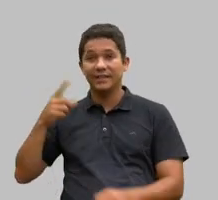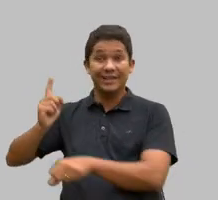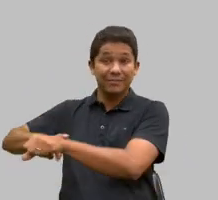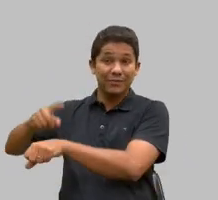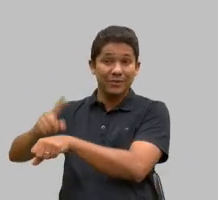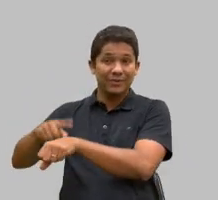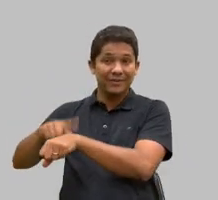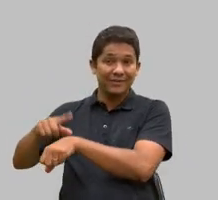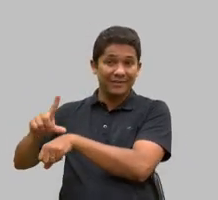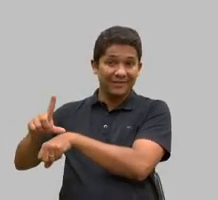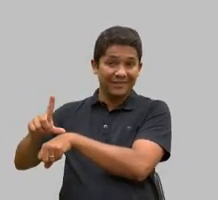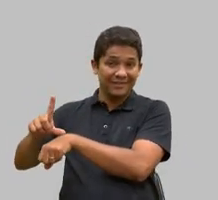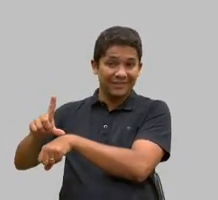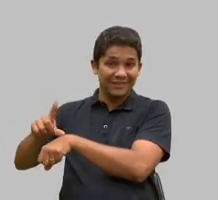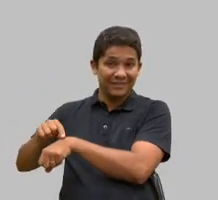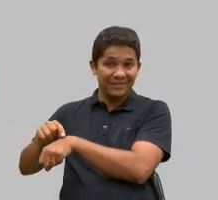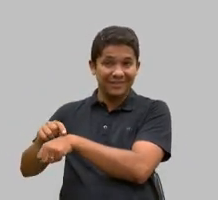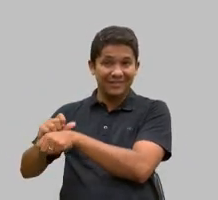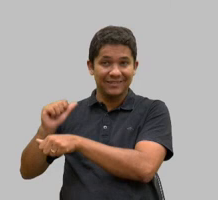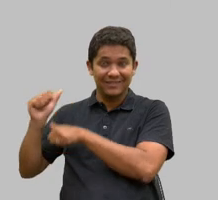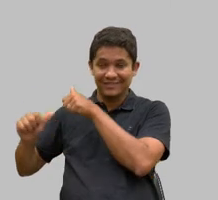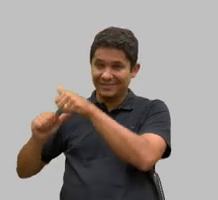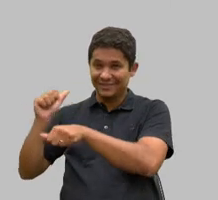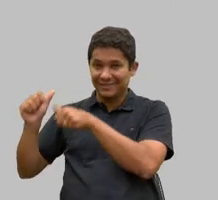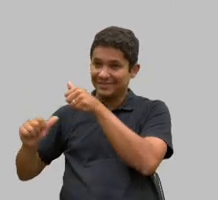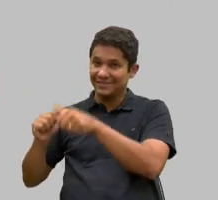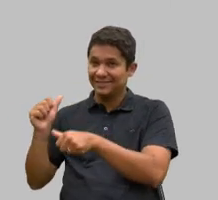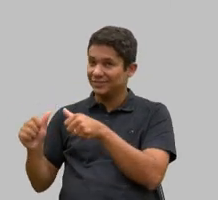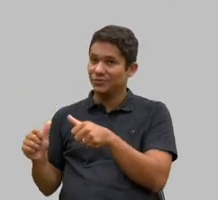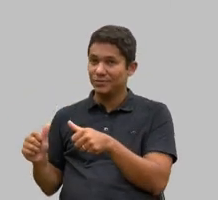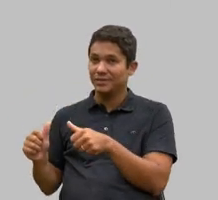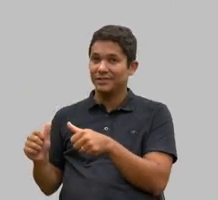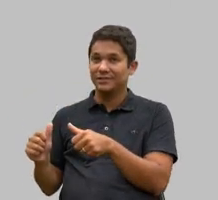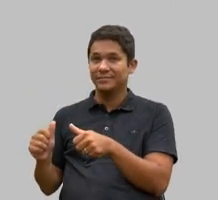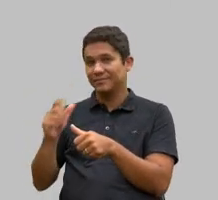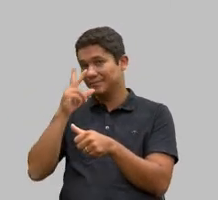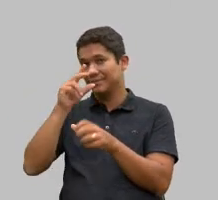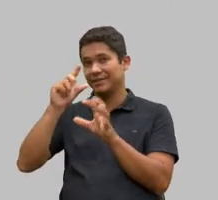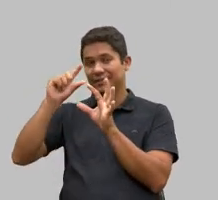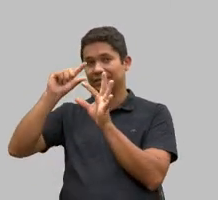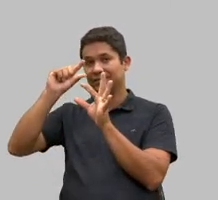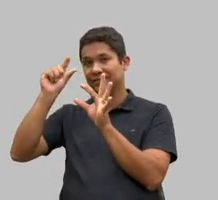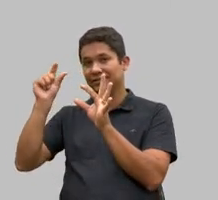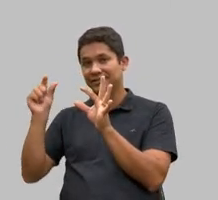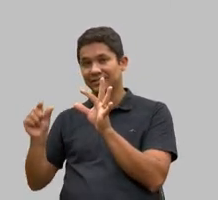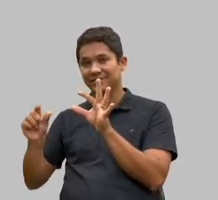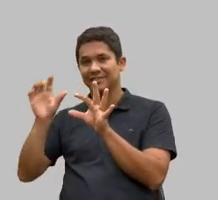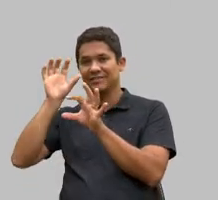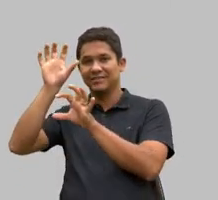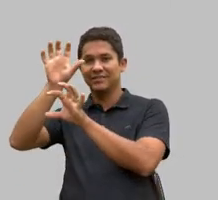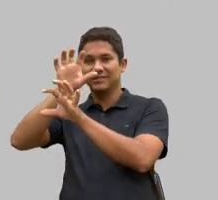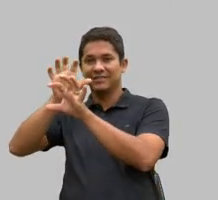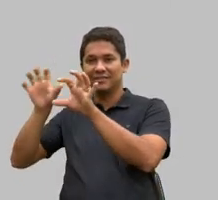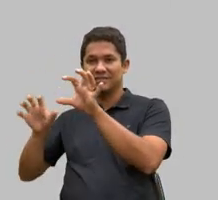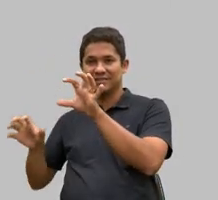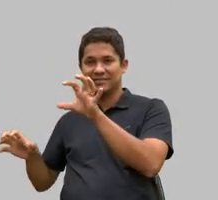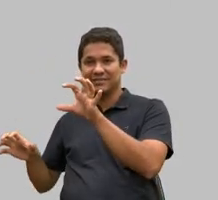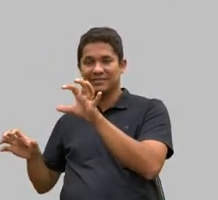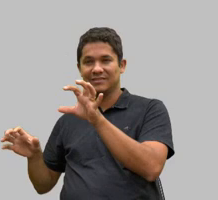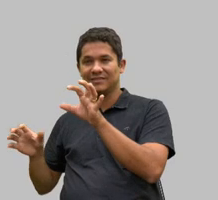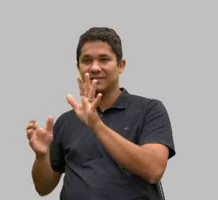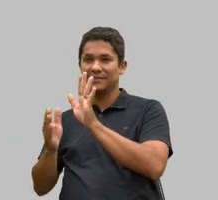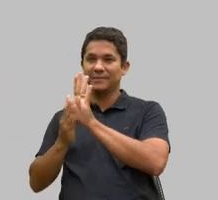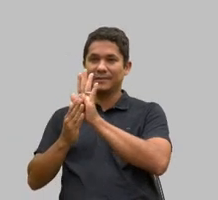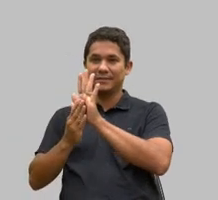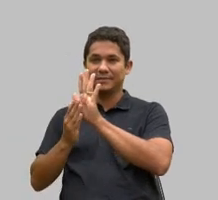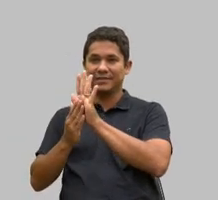transformar uma linha que, me parece, em cada setor, está indo mais para a perspectiva do ego,